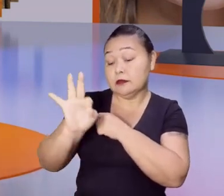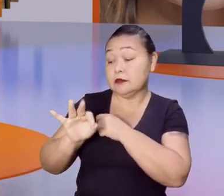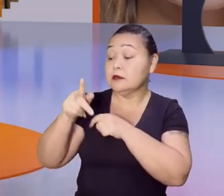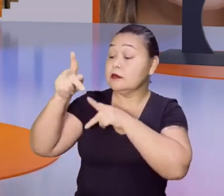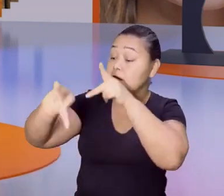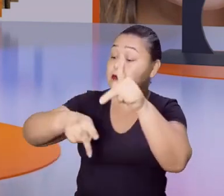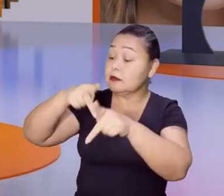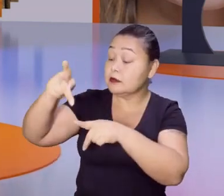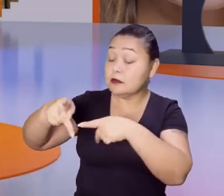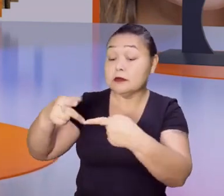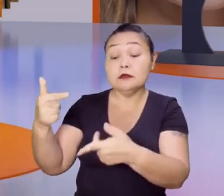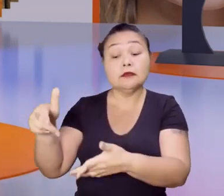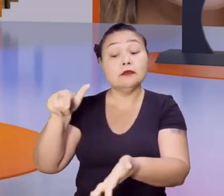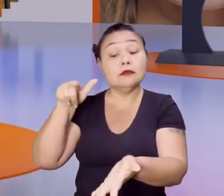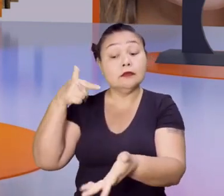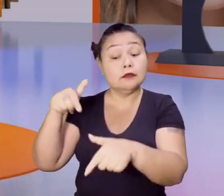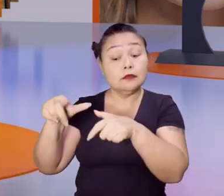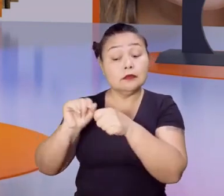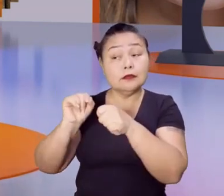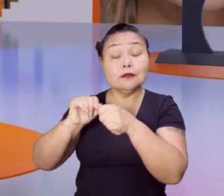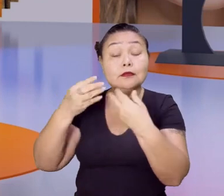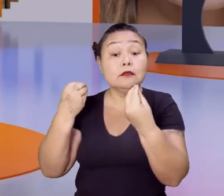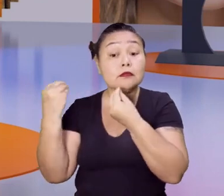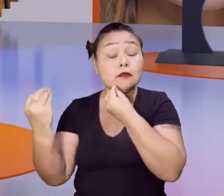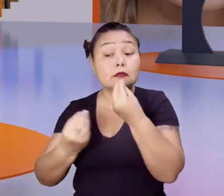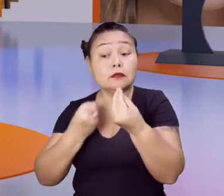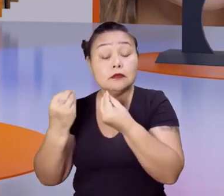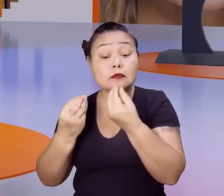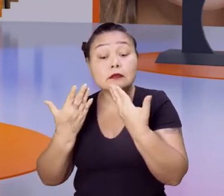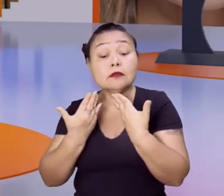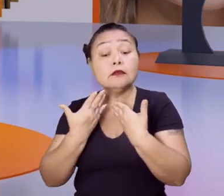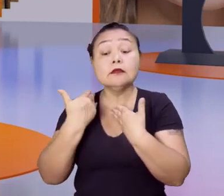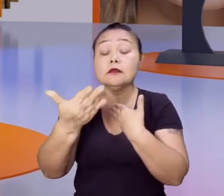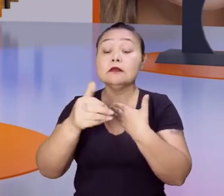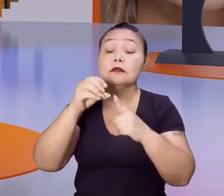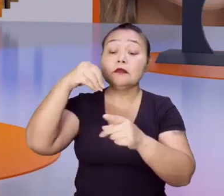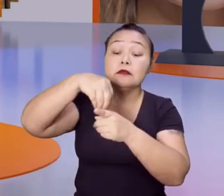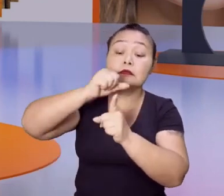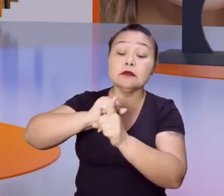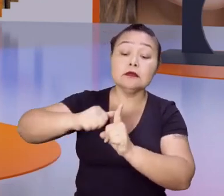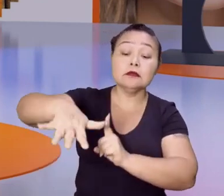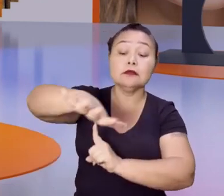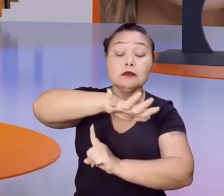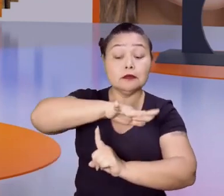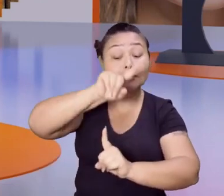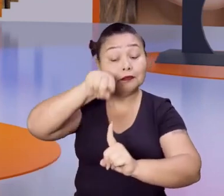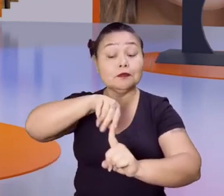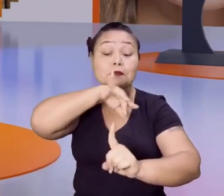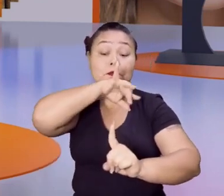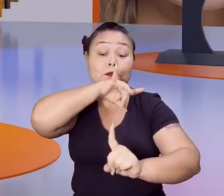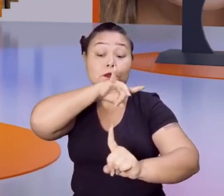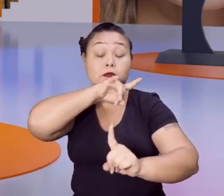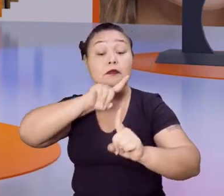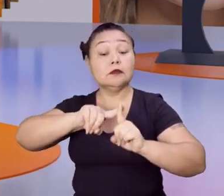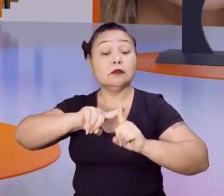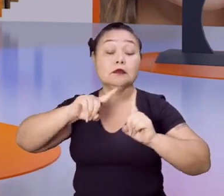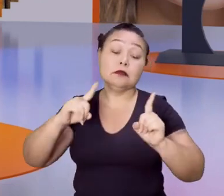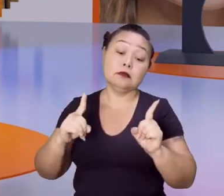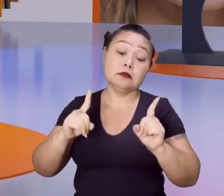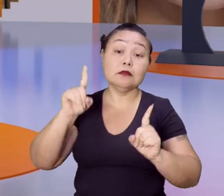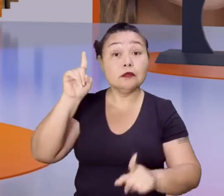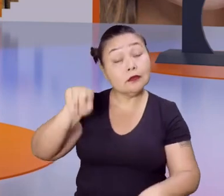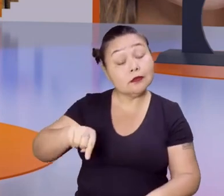E como que isso tem refletido também na sociedade como um aspecto negativo. Mas